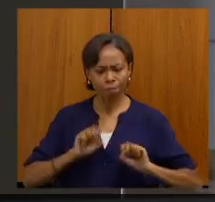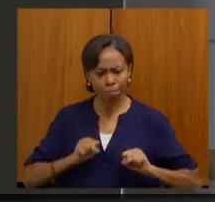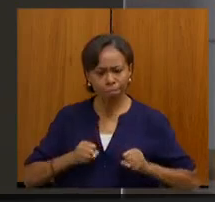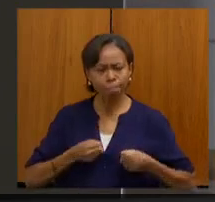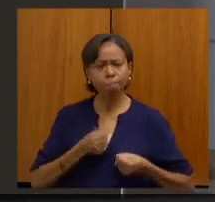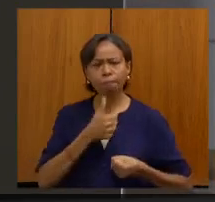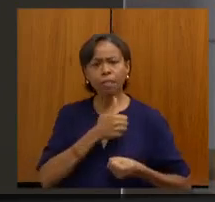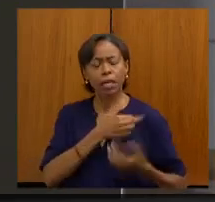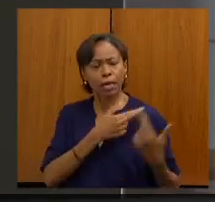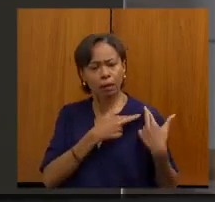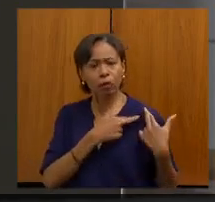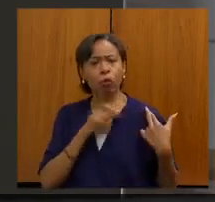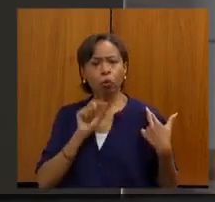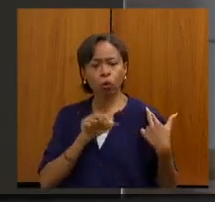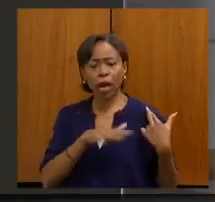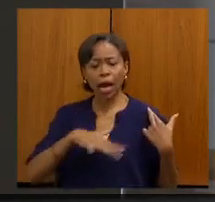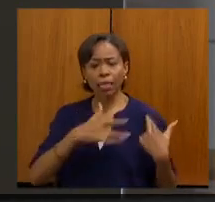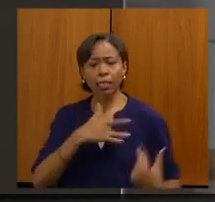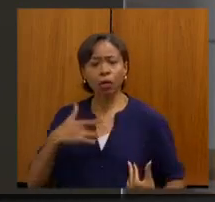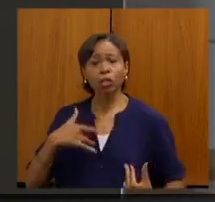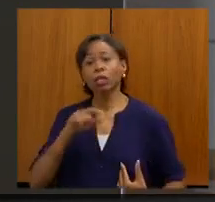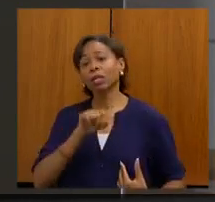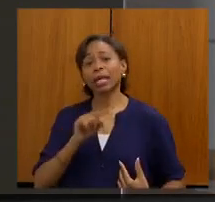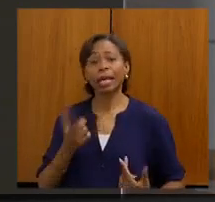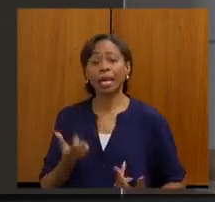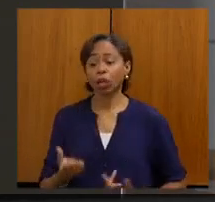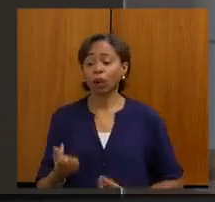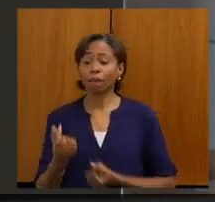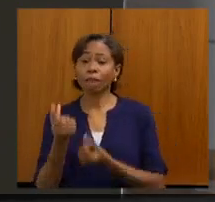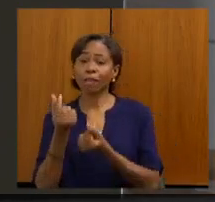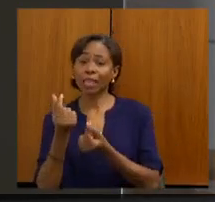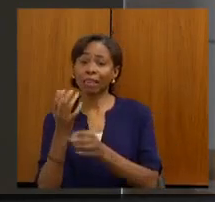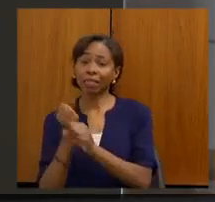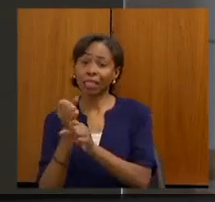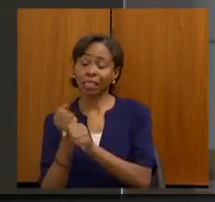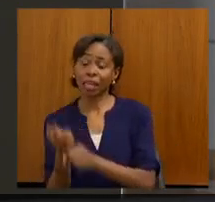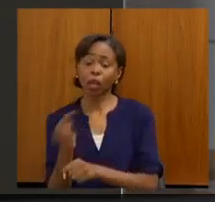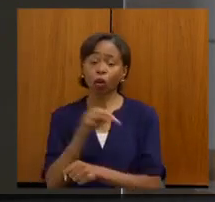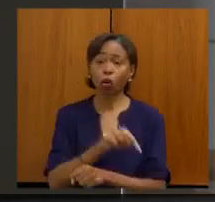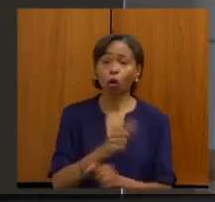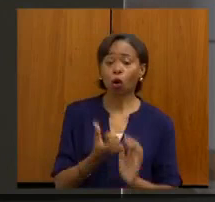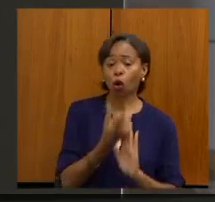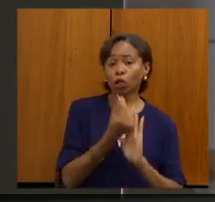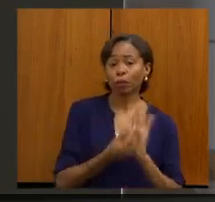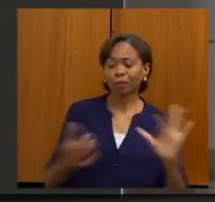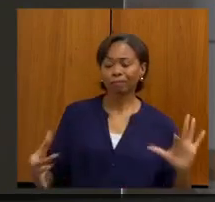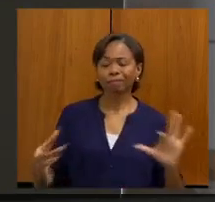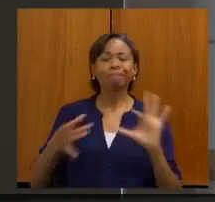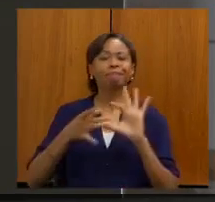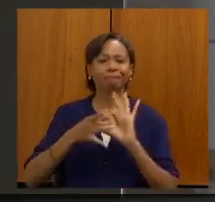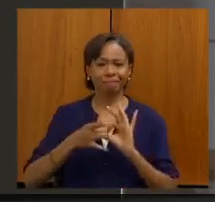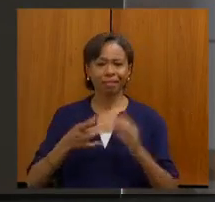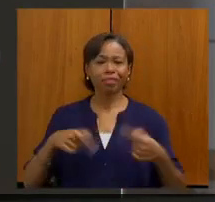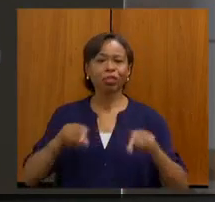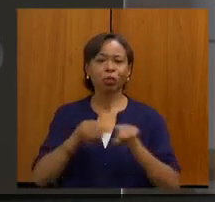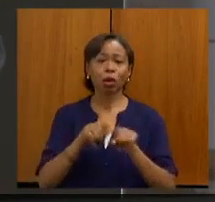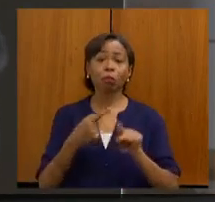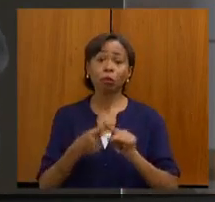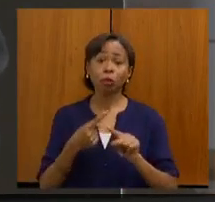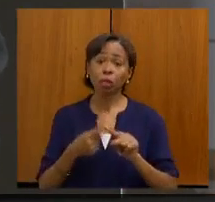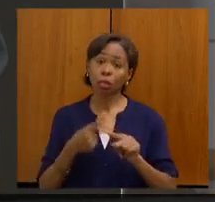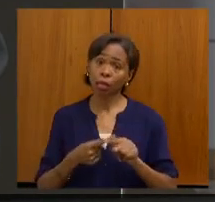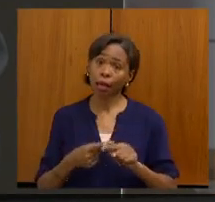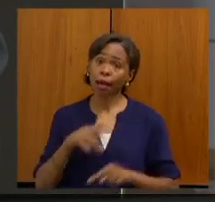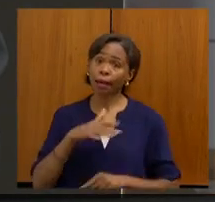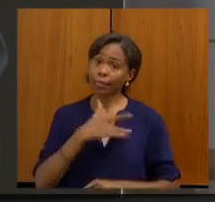foi a vinculação do financeiro e do orçamentário. Afinal de contas, a saúde é vida, nas questões de saúde é tudo